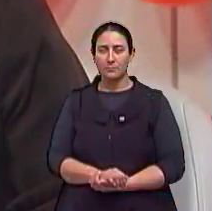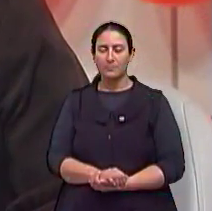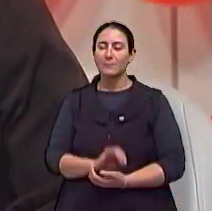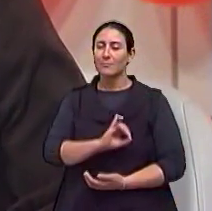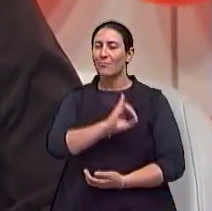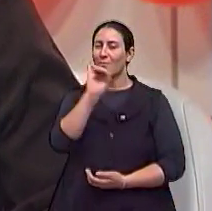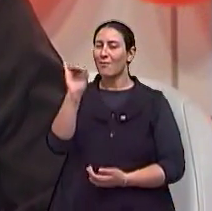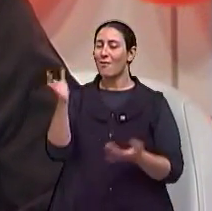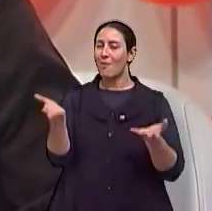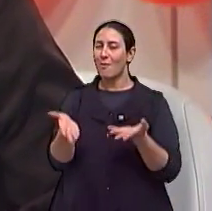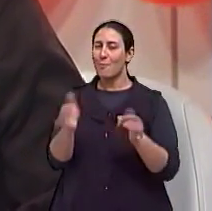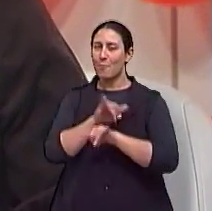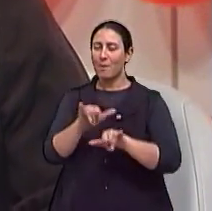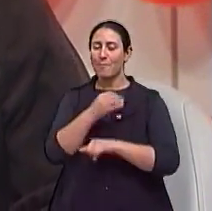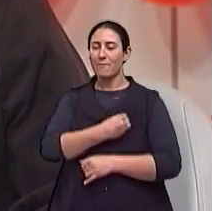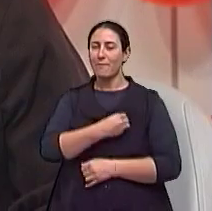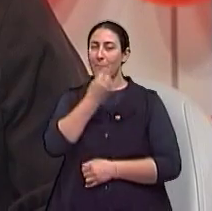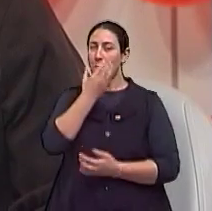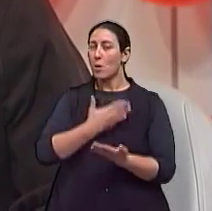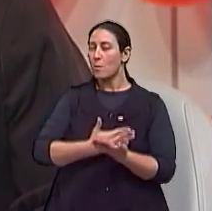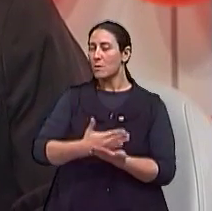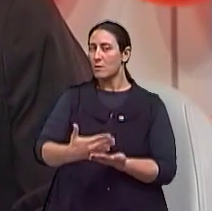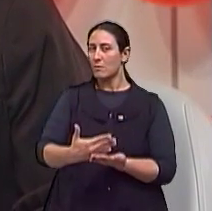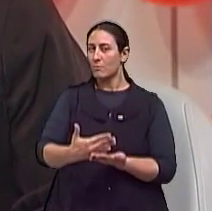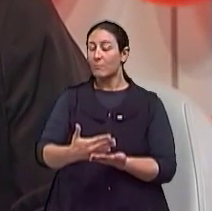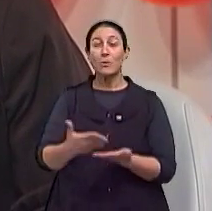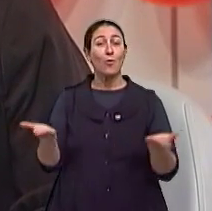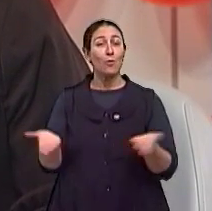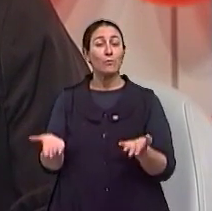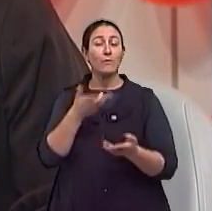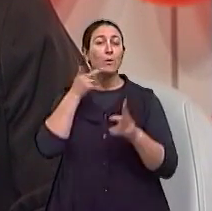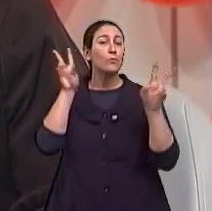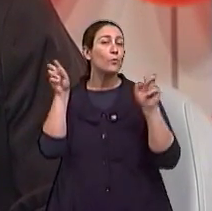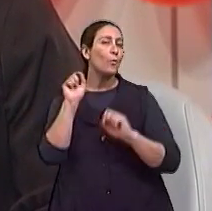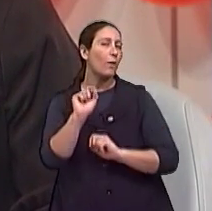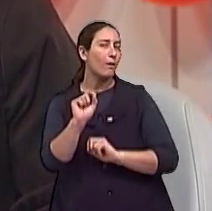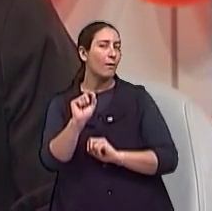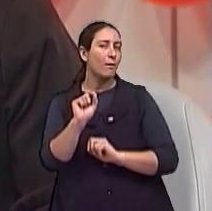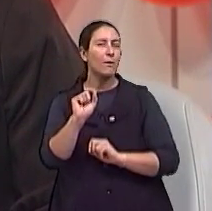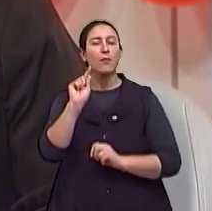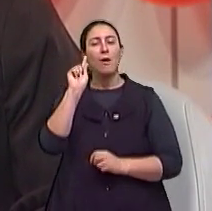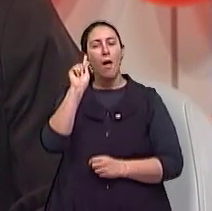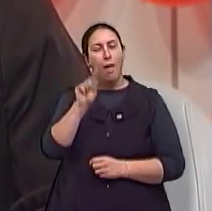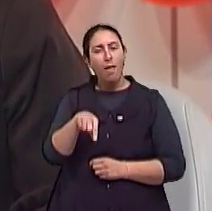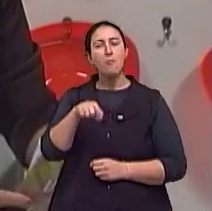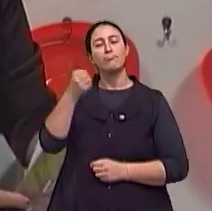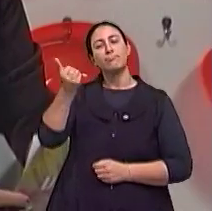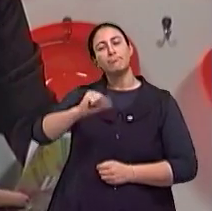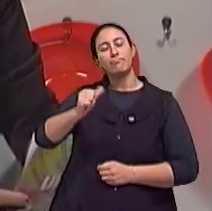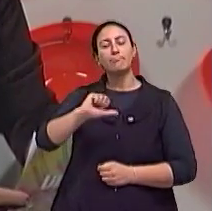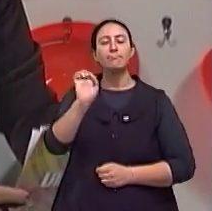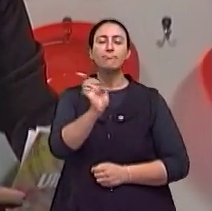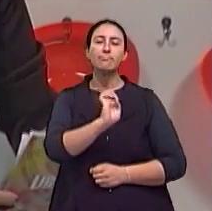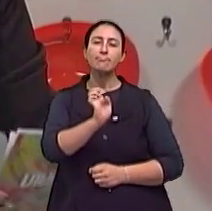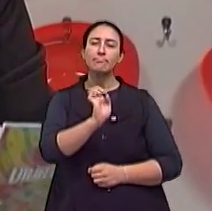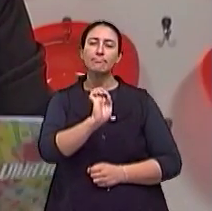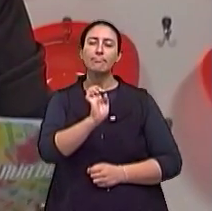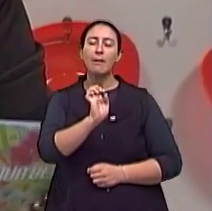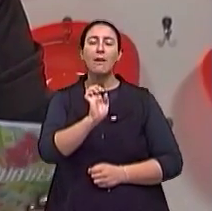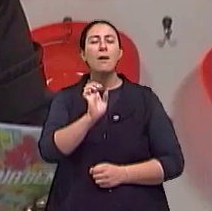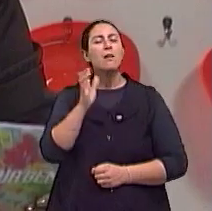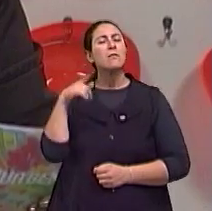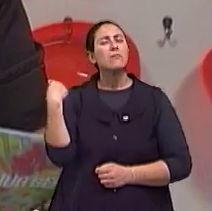Olá, o nosso Viva Bem está começando e hoje nós vamos falar sobre homoafetividade. Os nossos